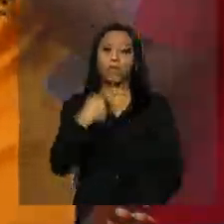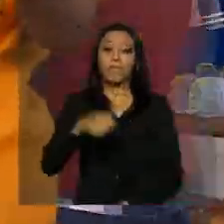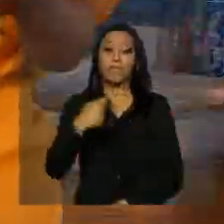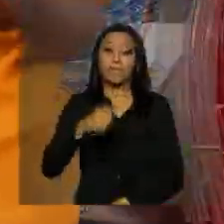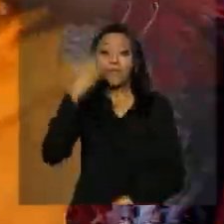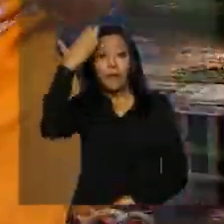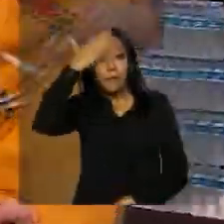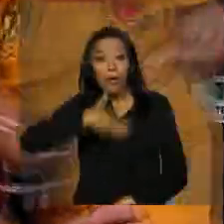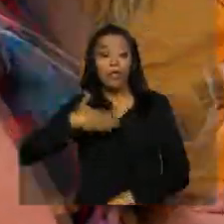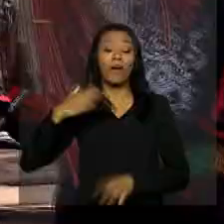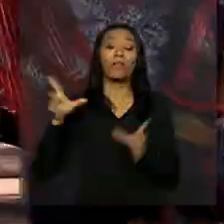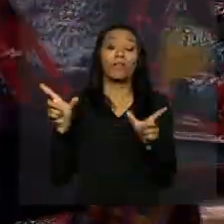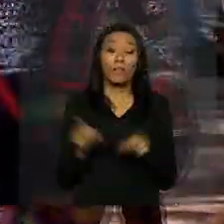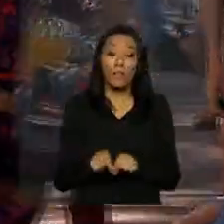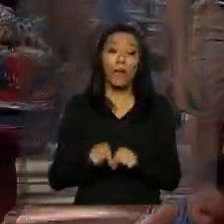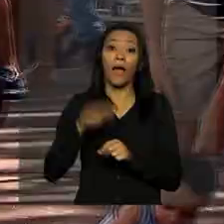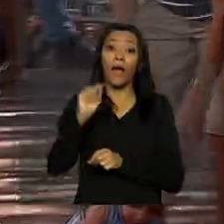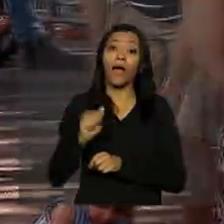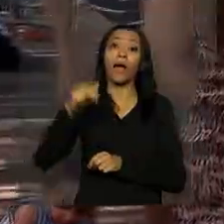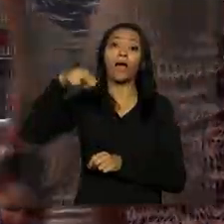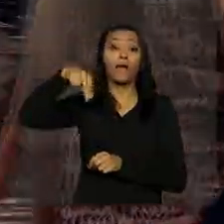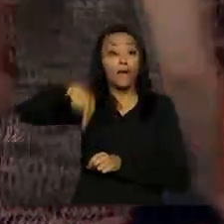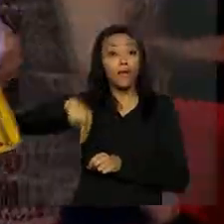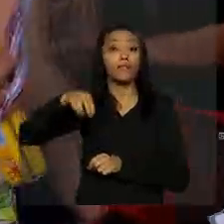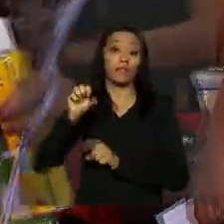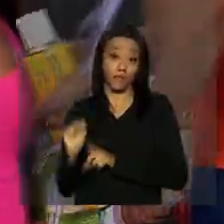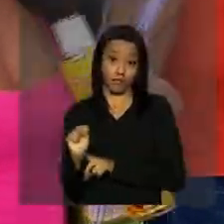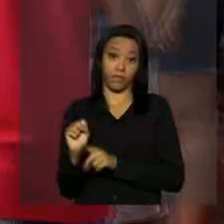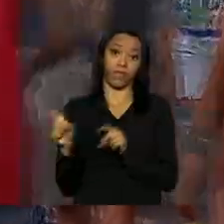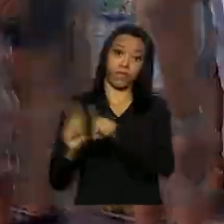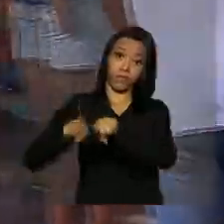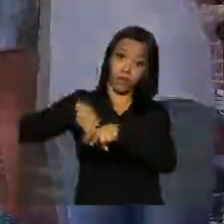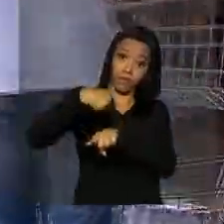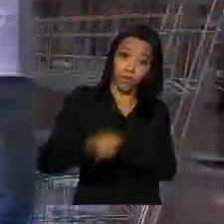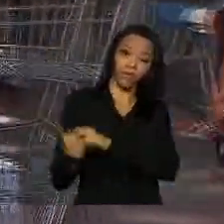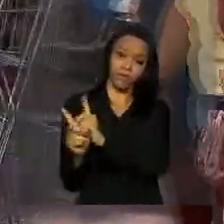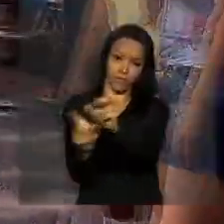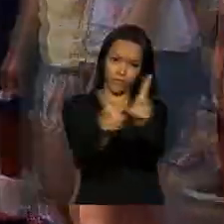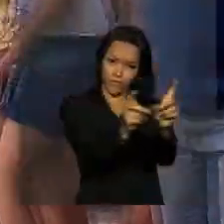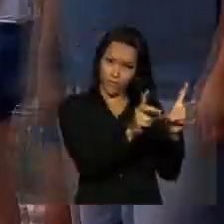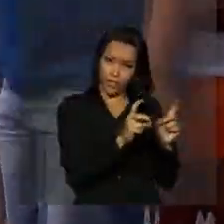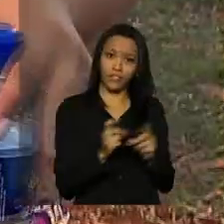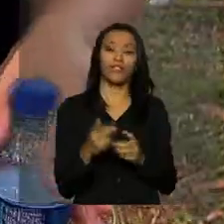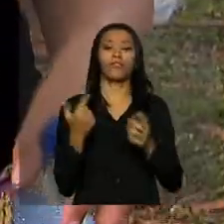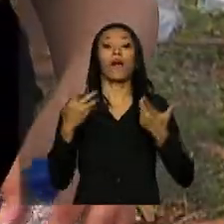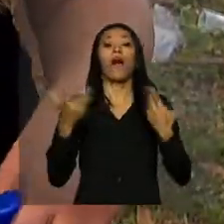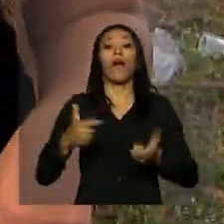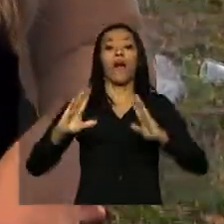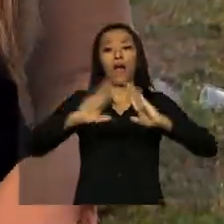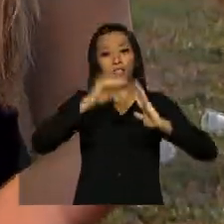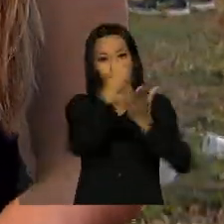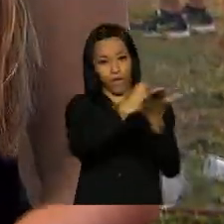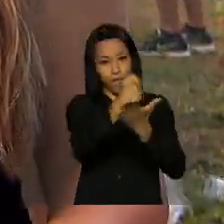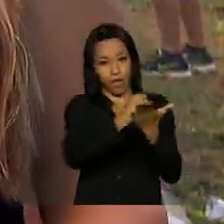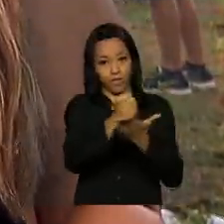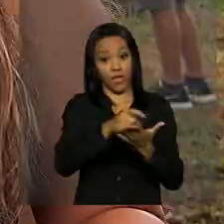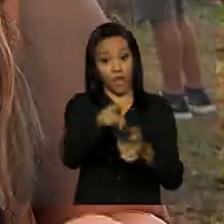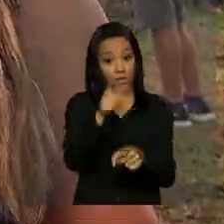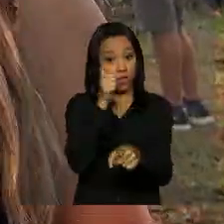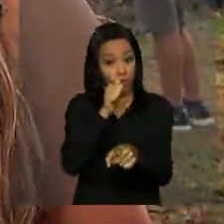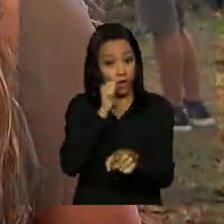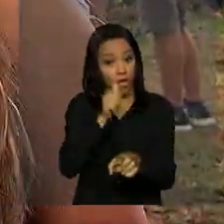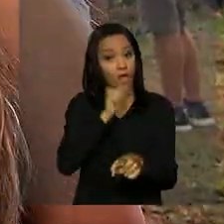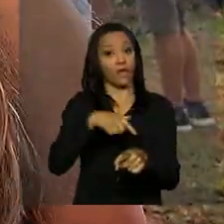aprovados pela Agência Nacional de Vigilância Sanitária e comercializados em farmácias. Esta servidora pública,